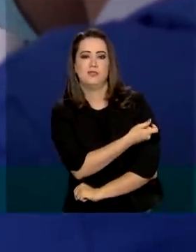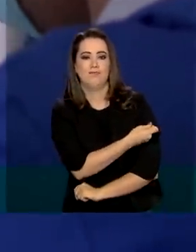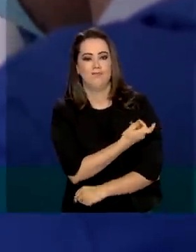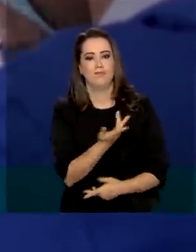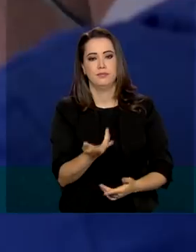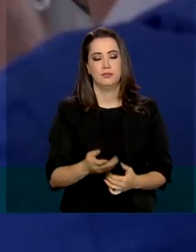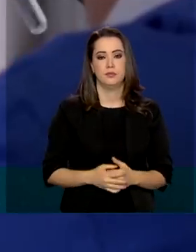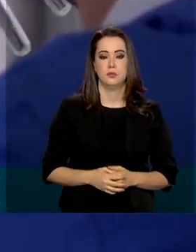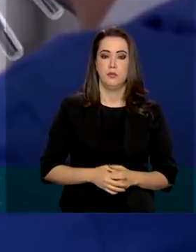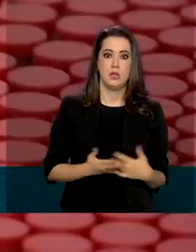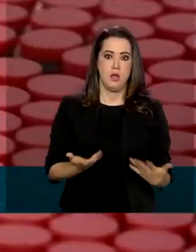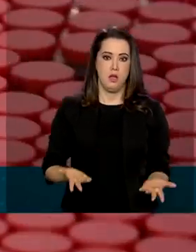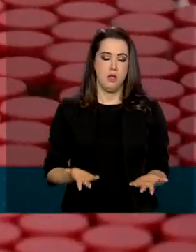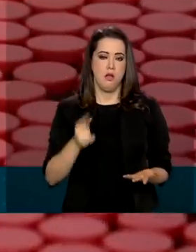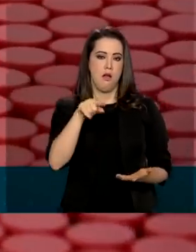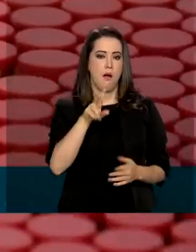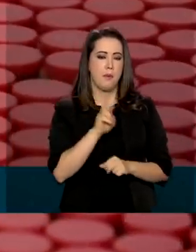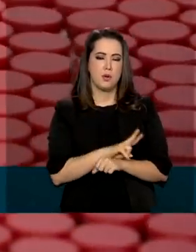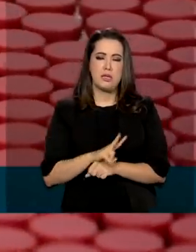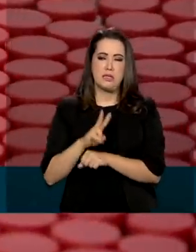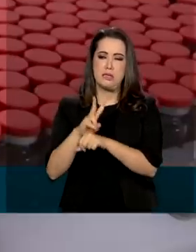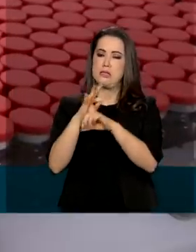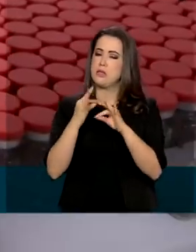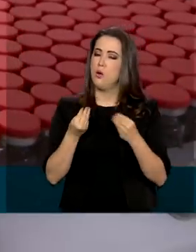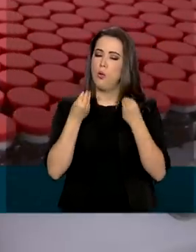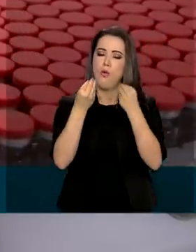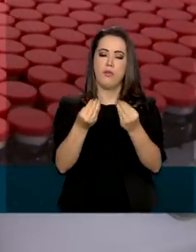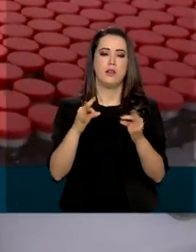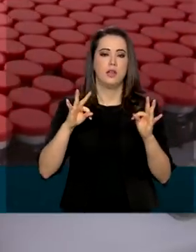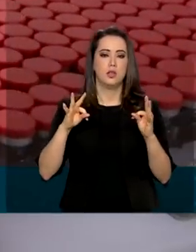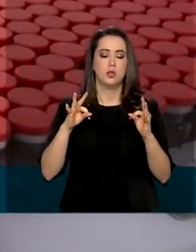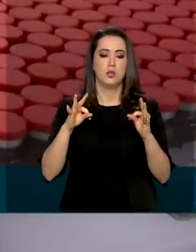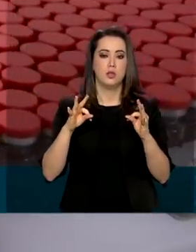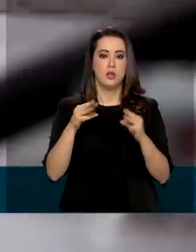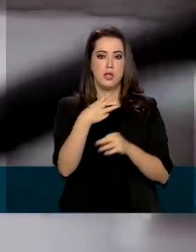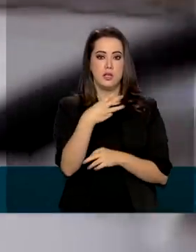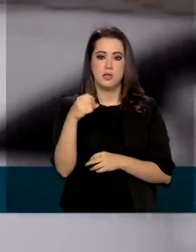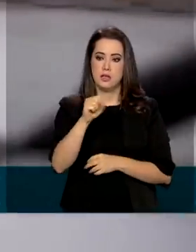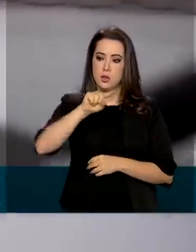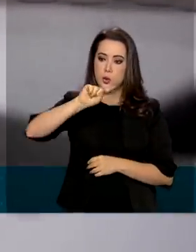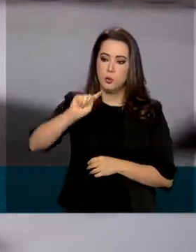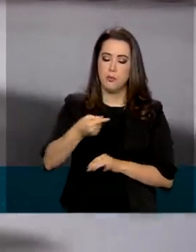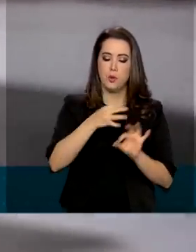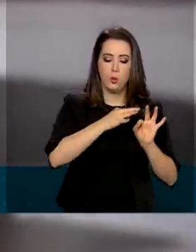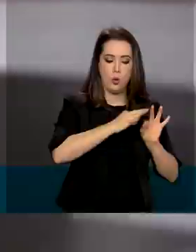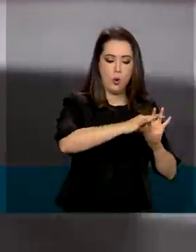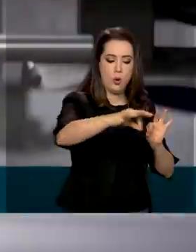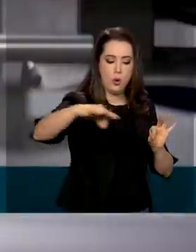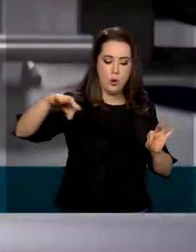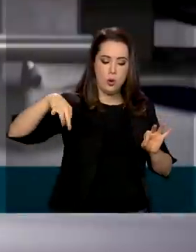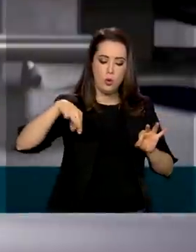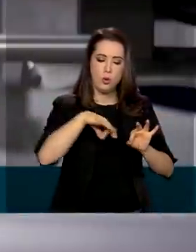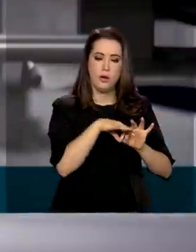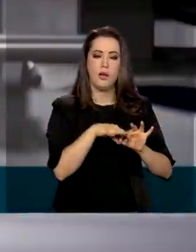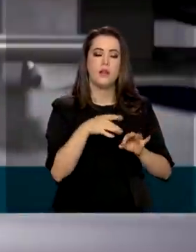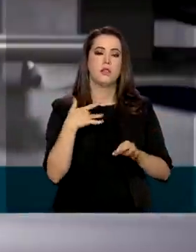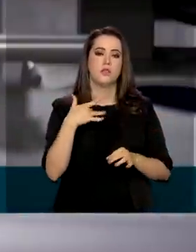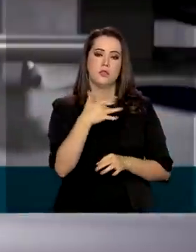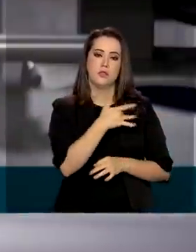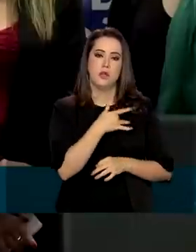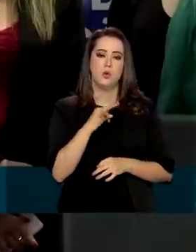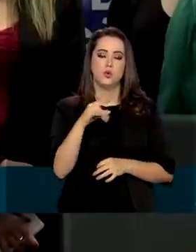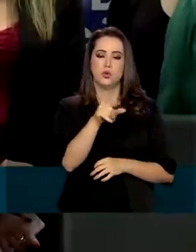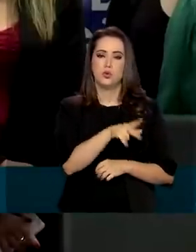Covid-19. A imunização estará disponível em 38 mil postos de saúde espalhados pelo